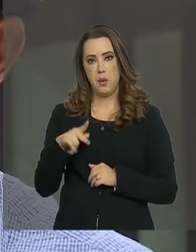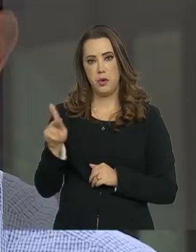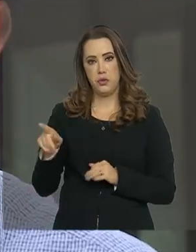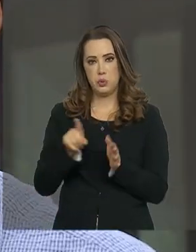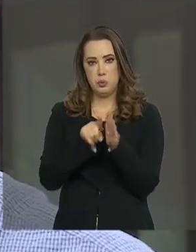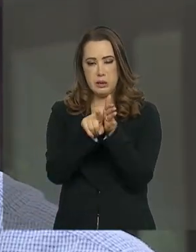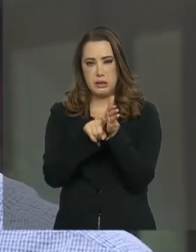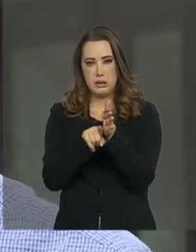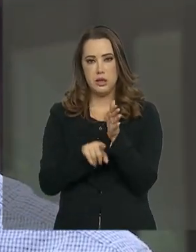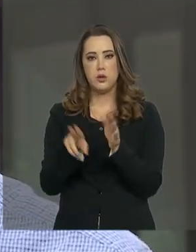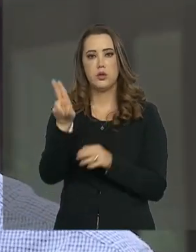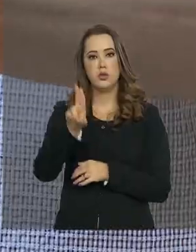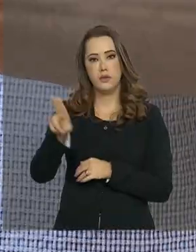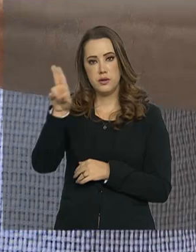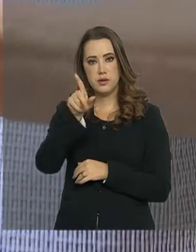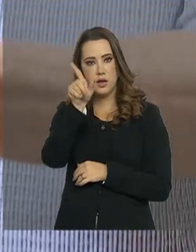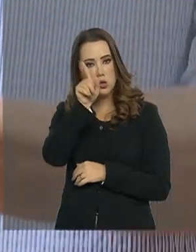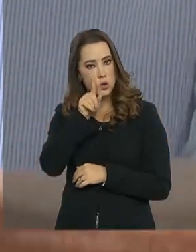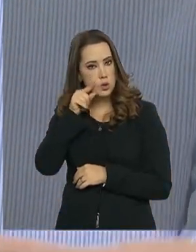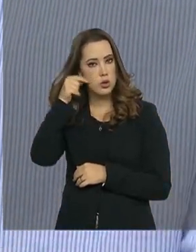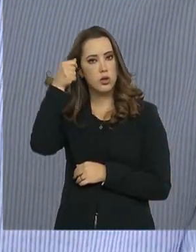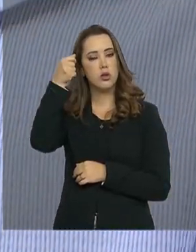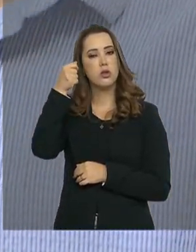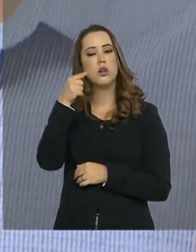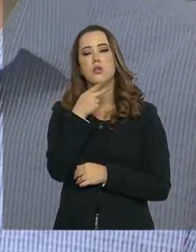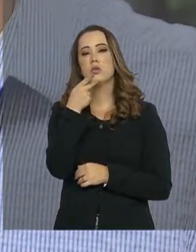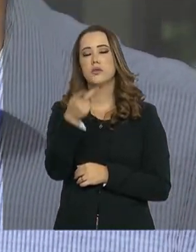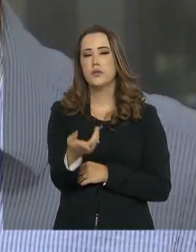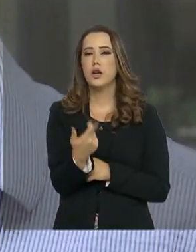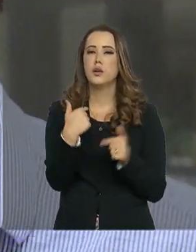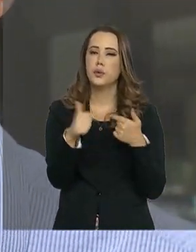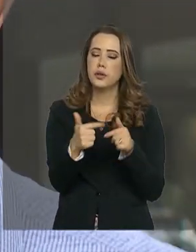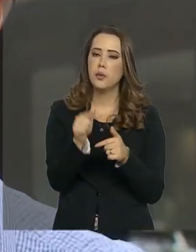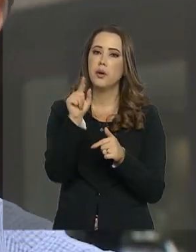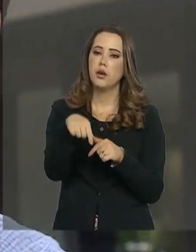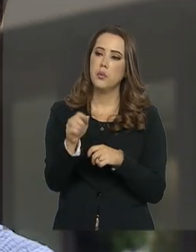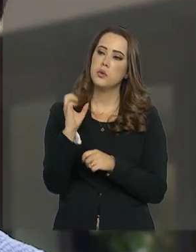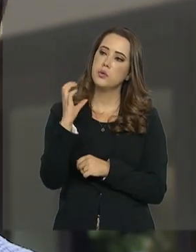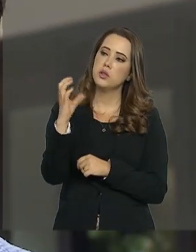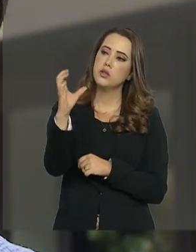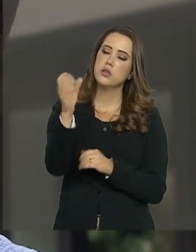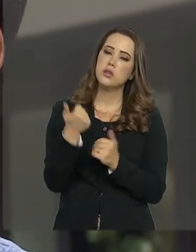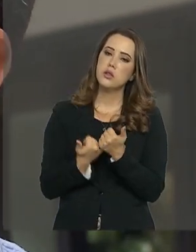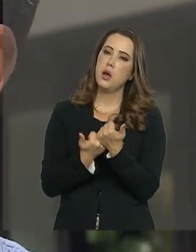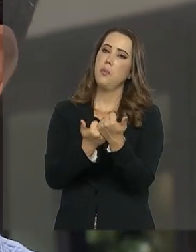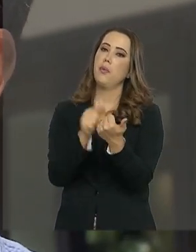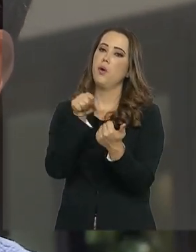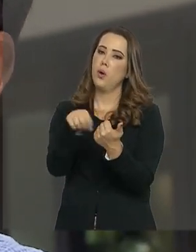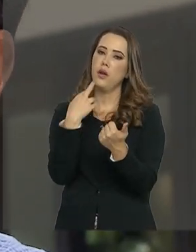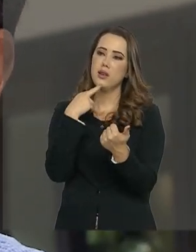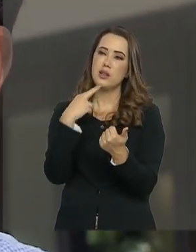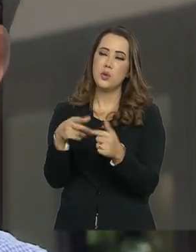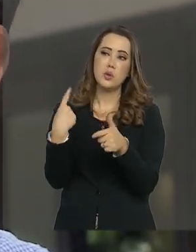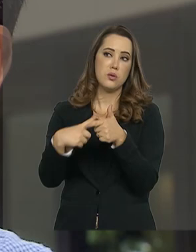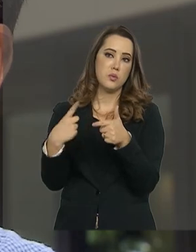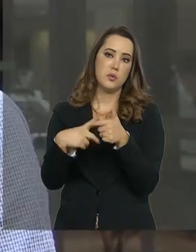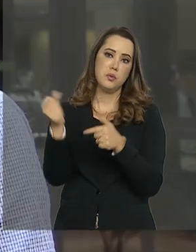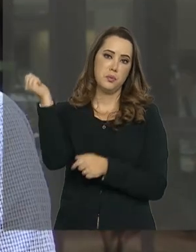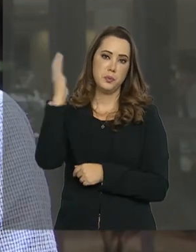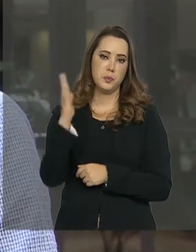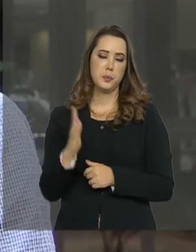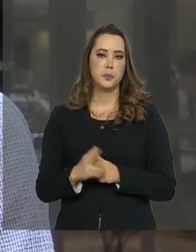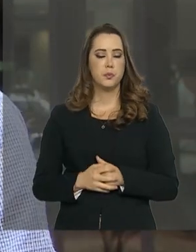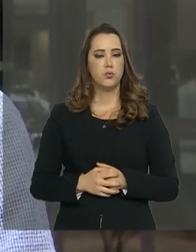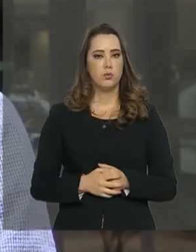Universidade Federal de Alagoas, a iniciativa é uma maneira de fazer com que a ciência colabore na resolução dos problemas brasileiros.